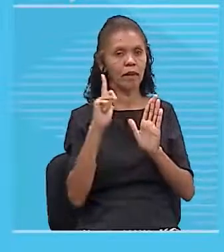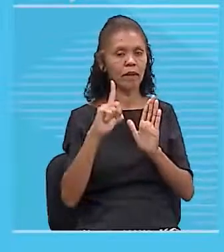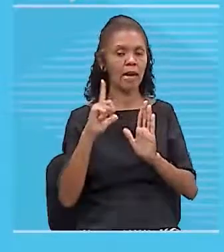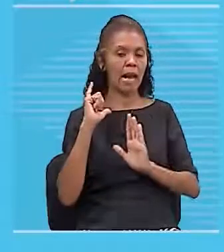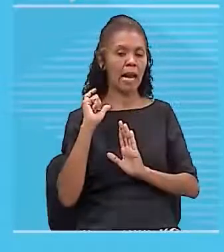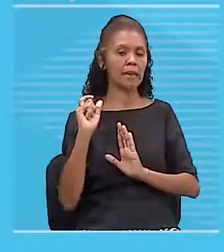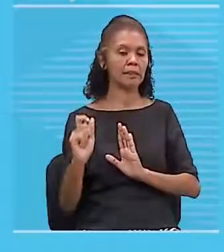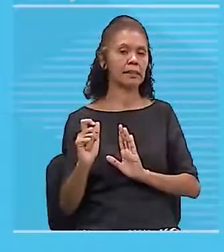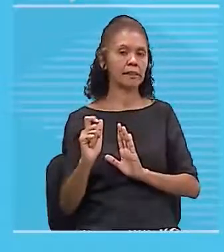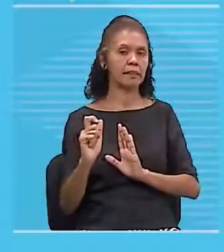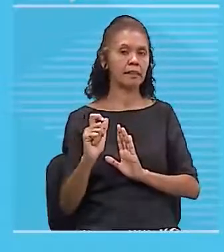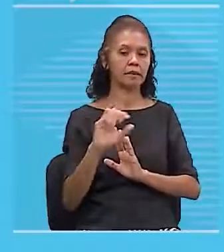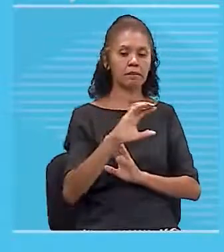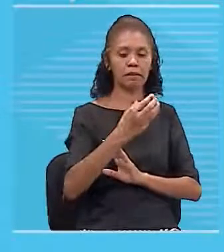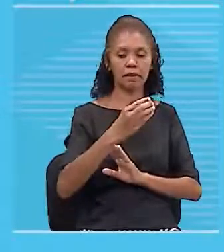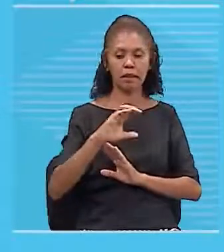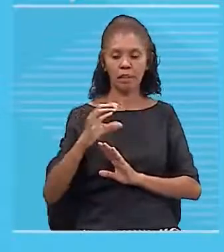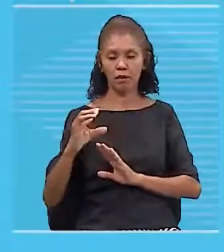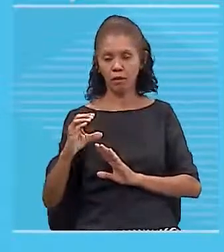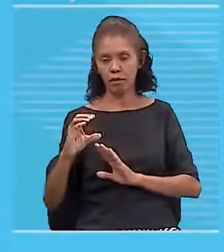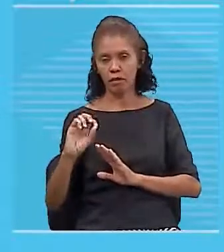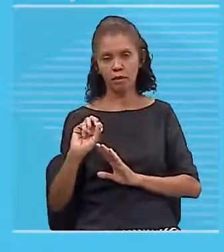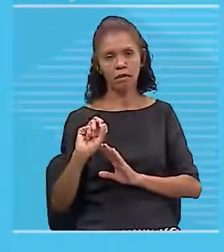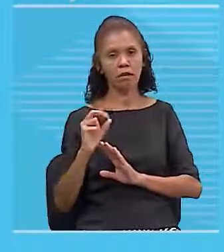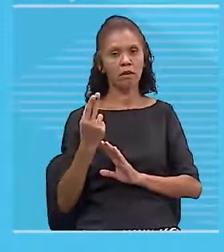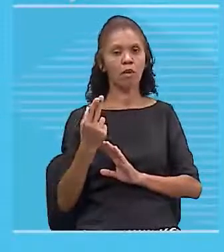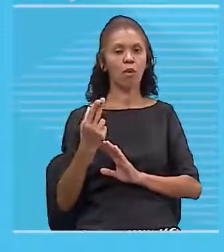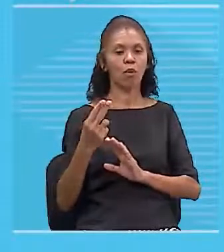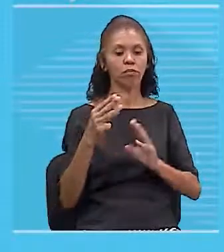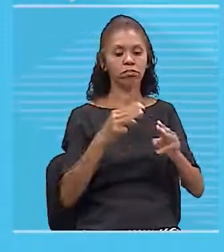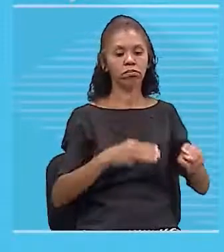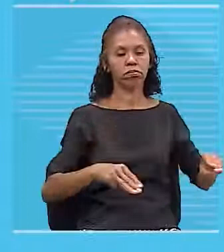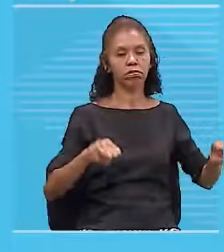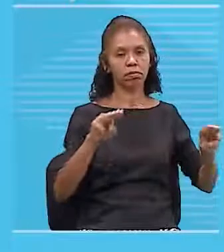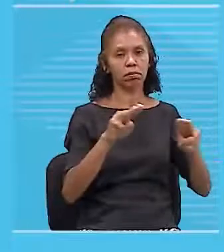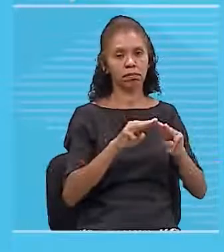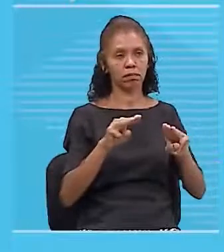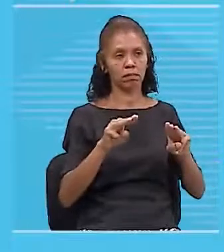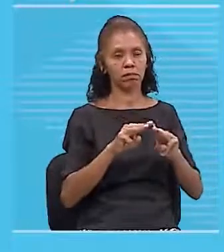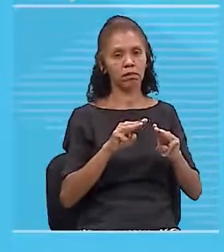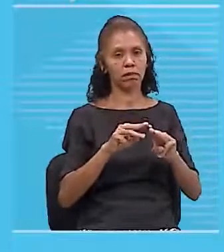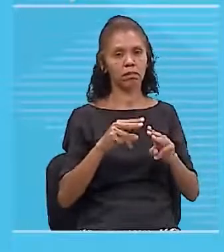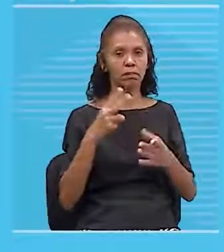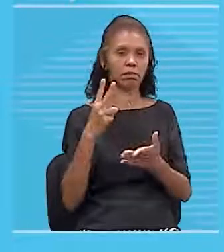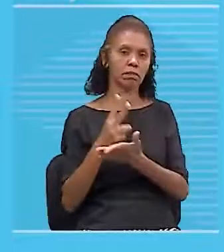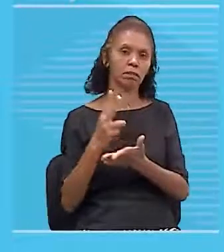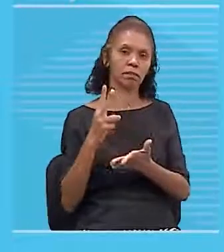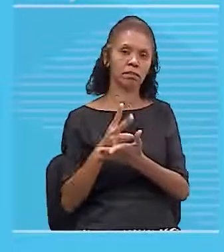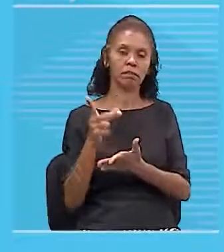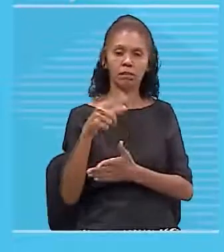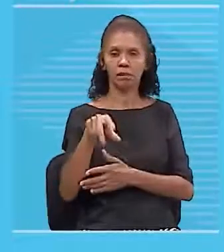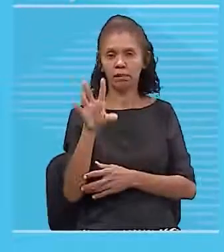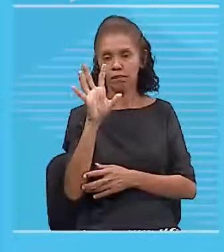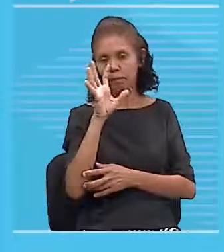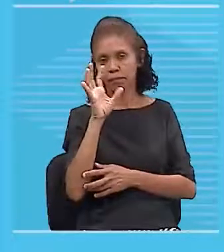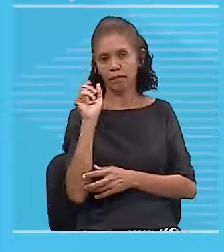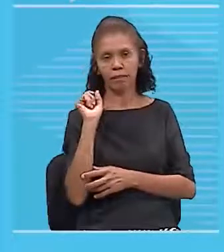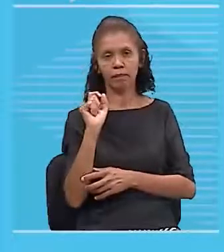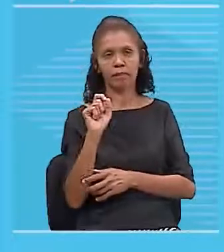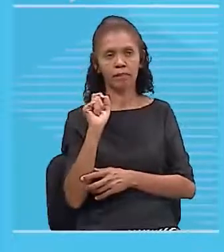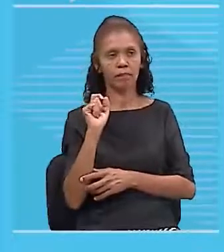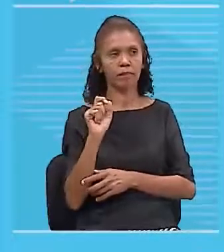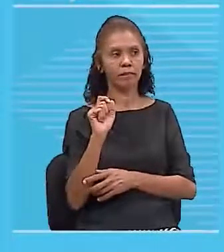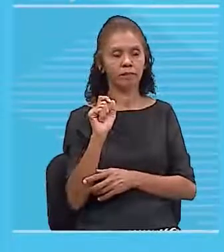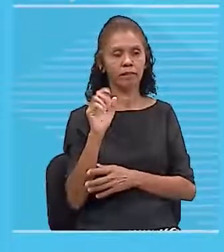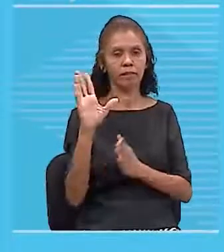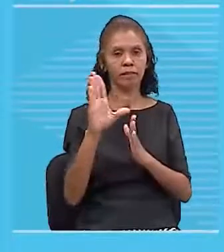seja da corrente ou seja do campo magnético. Toda vez que você observar aqui nesse